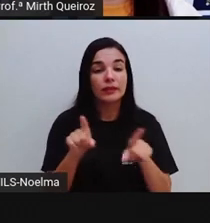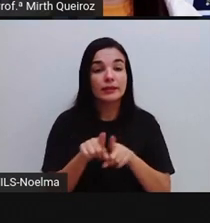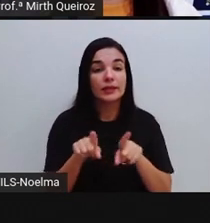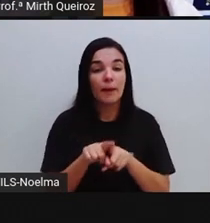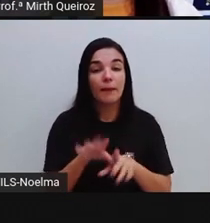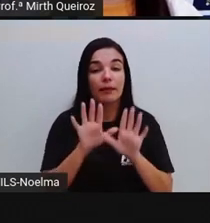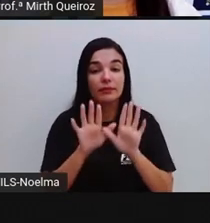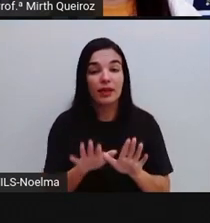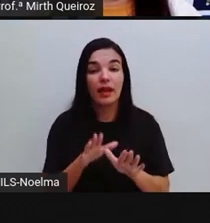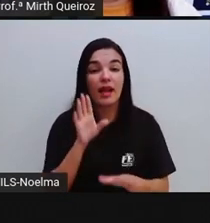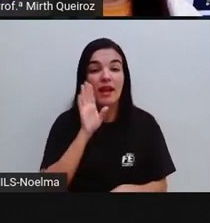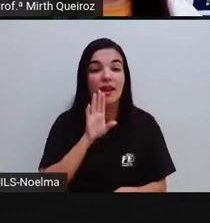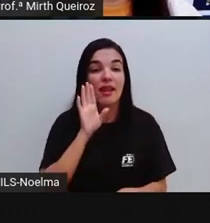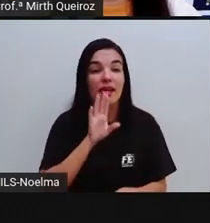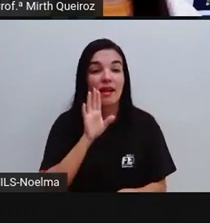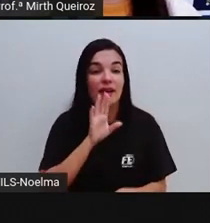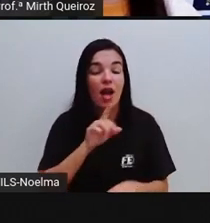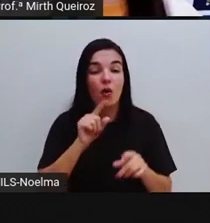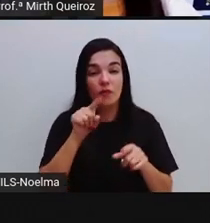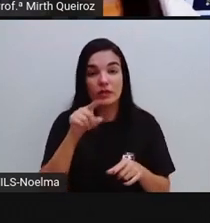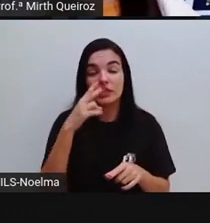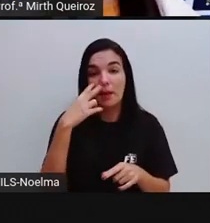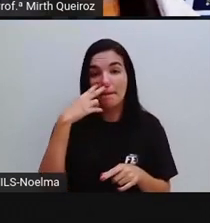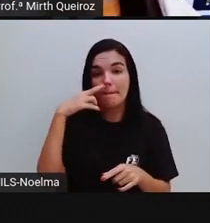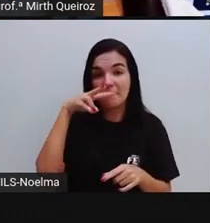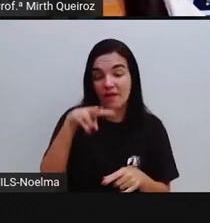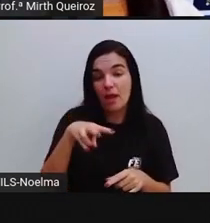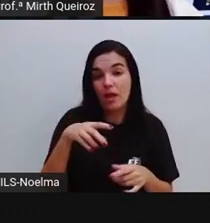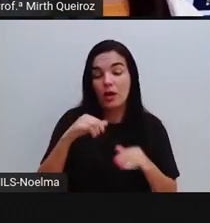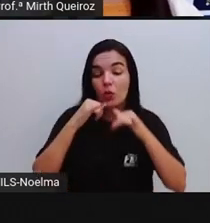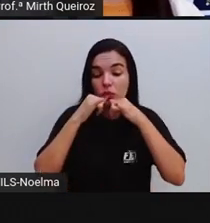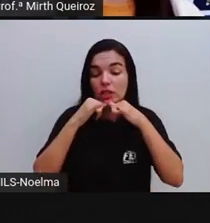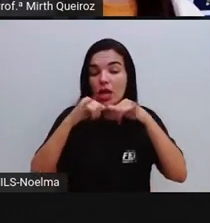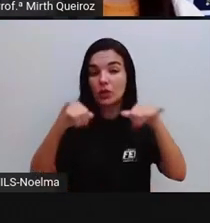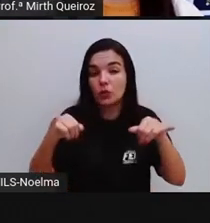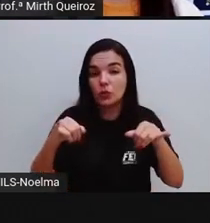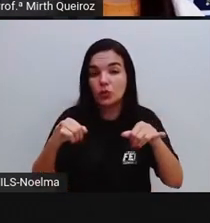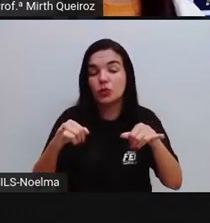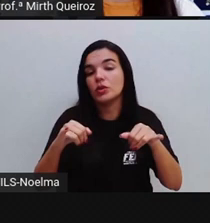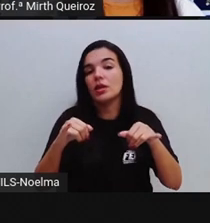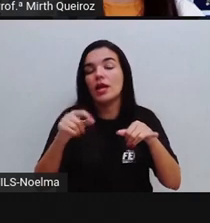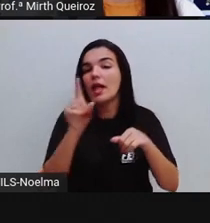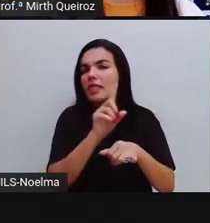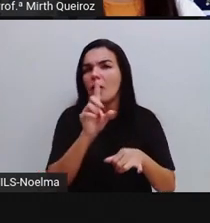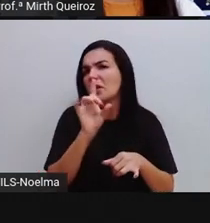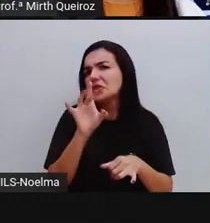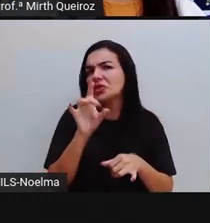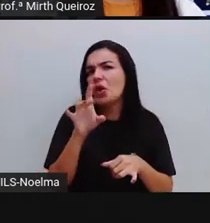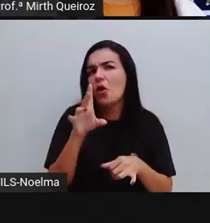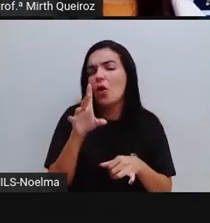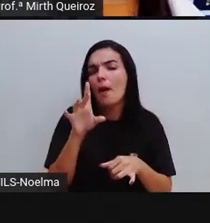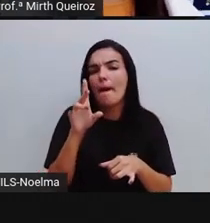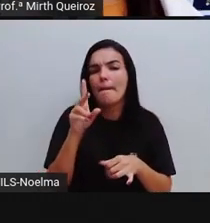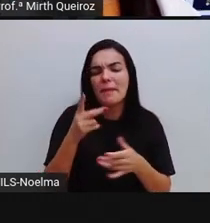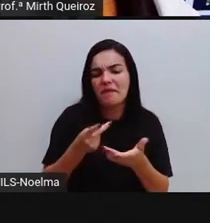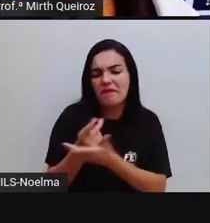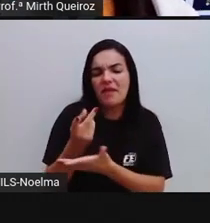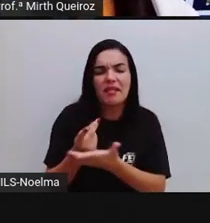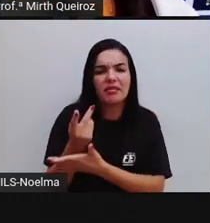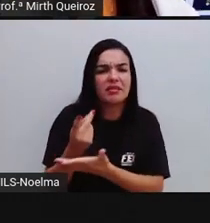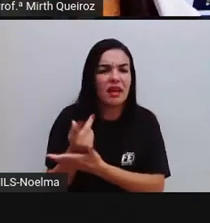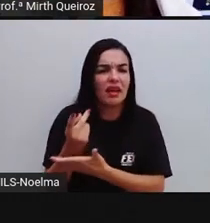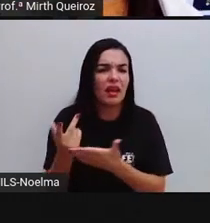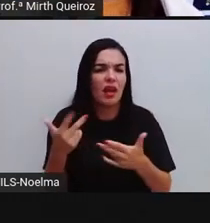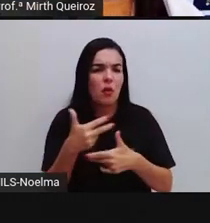que esses anúncios publicitários que a gente tem não é somente para vender um